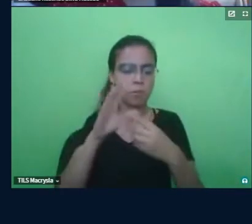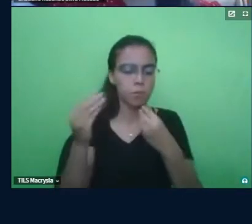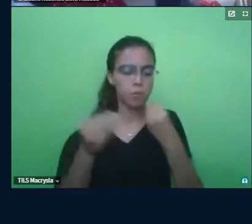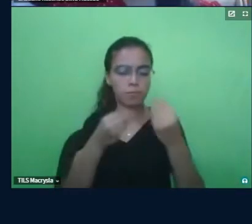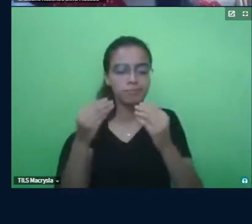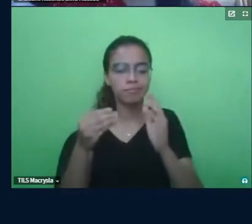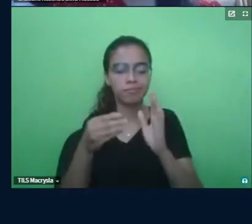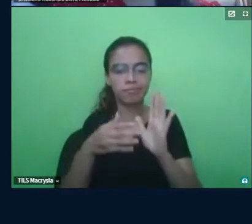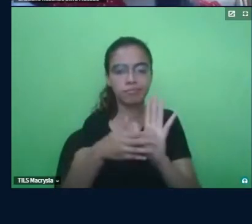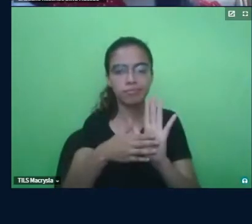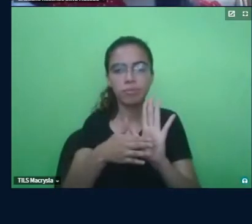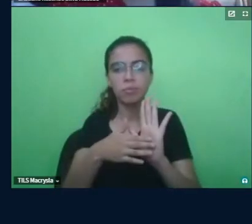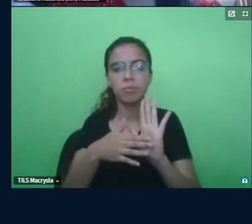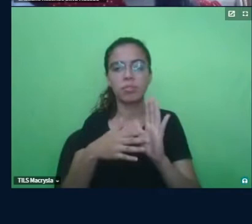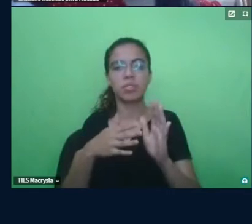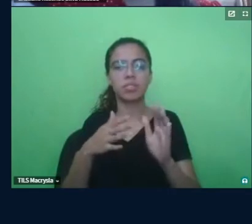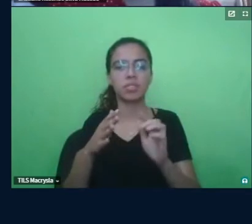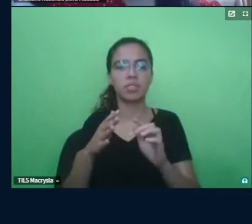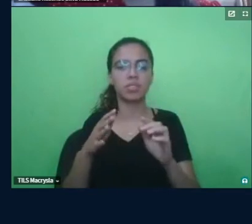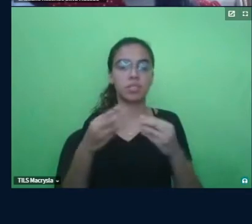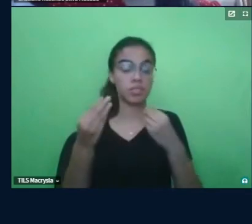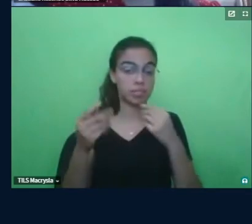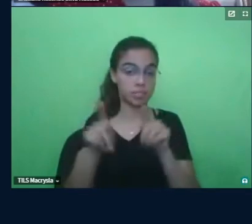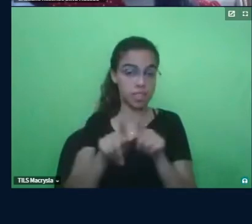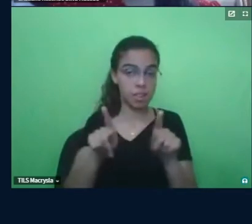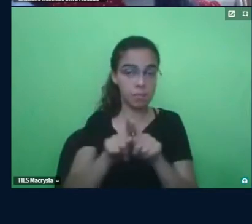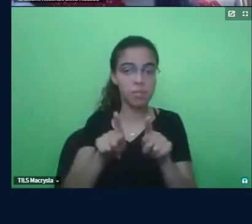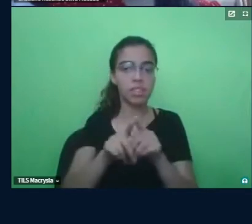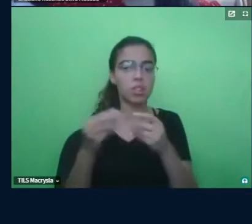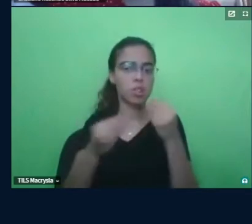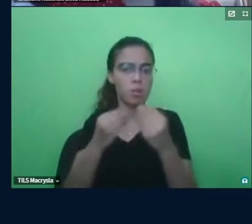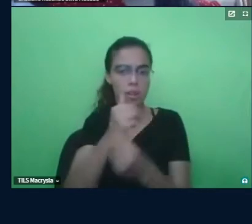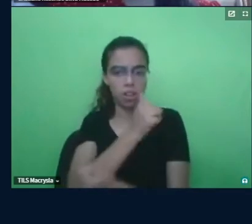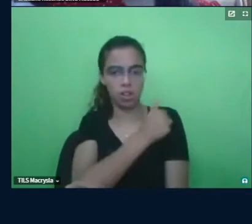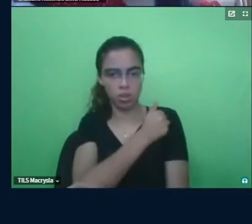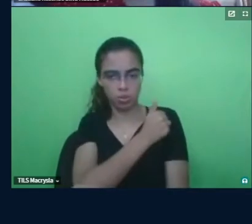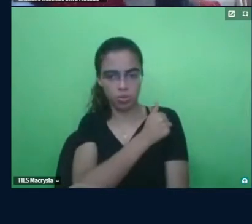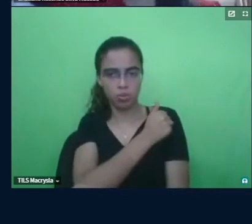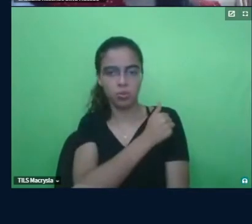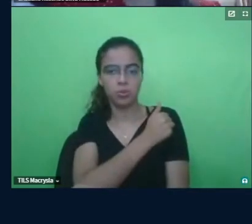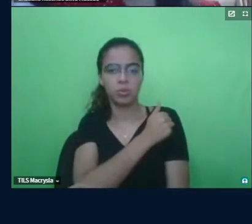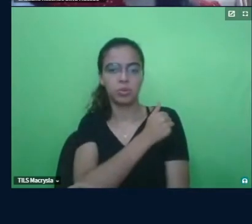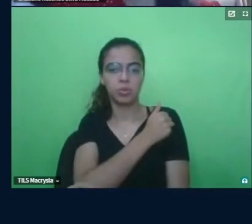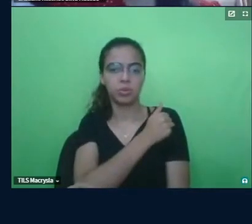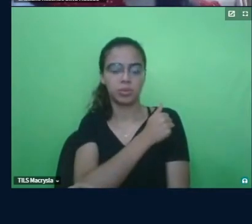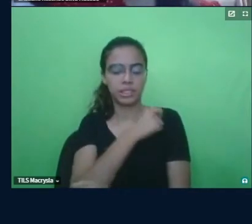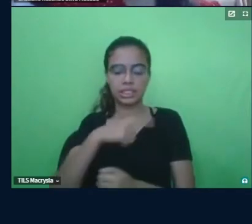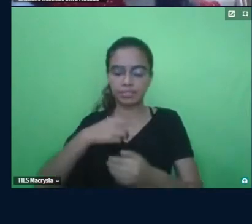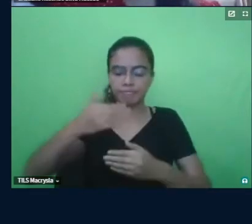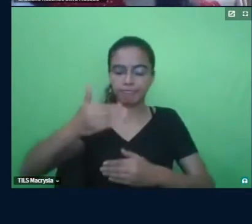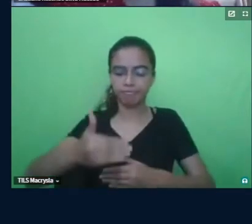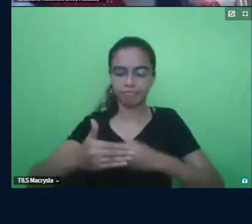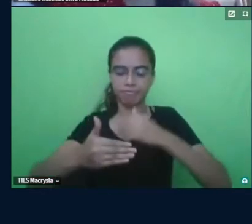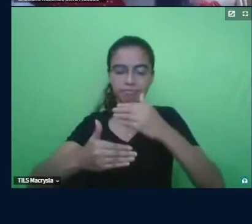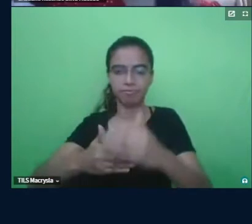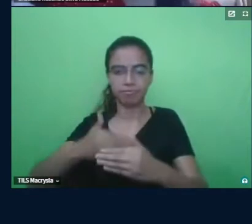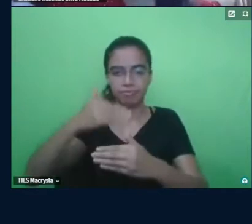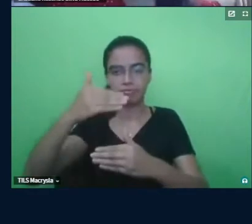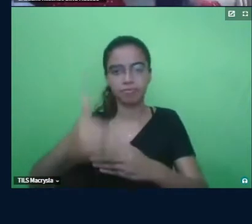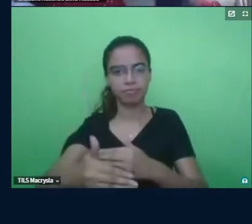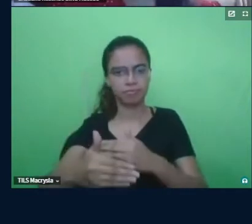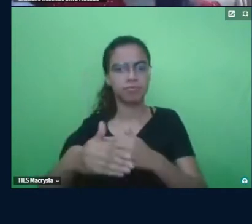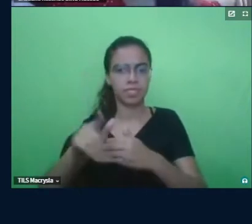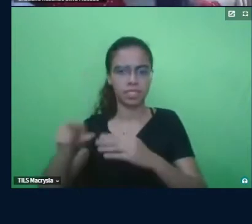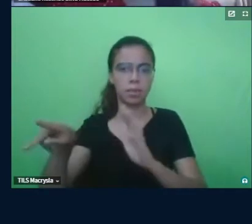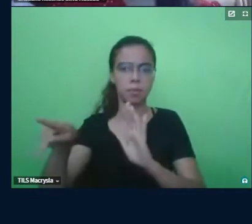né, objetivos por parte do aluno no momento do uso de tarefas, o estabelecimento de etapas, tudo isso pelo aluno,